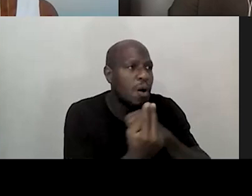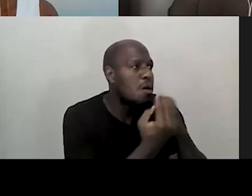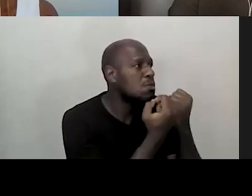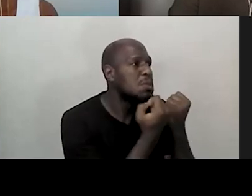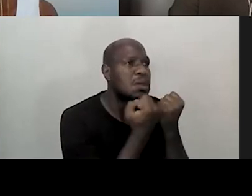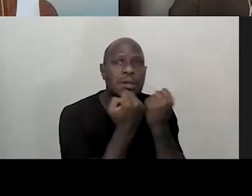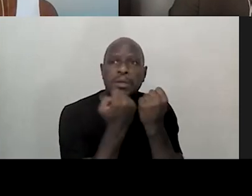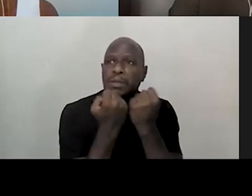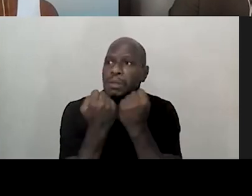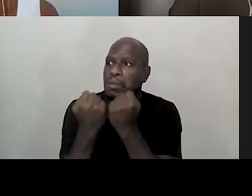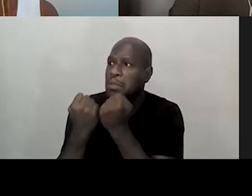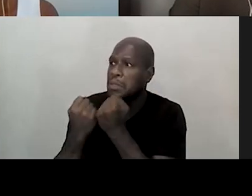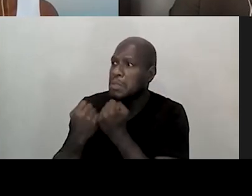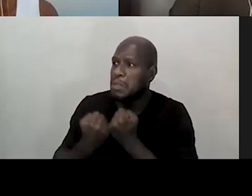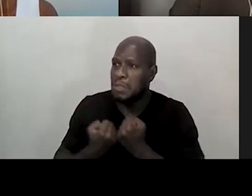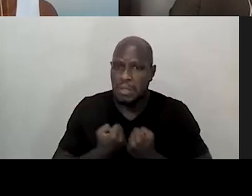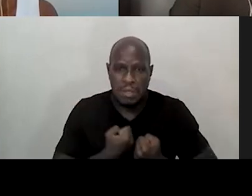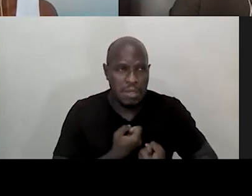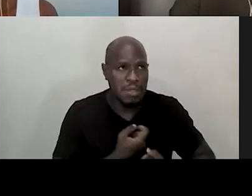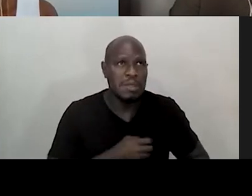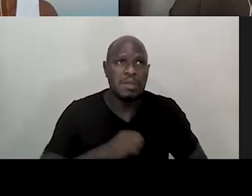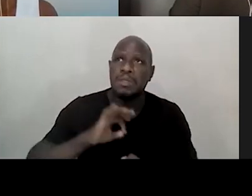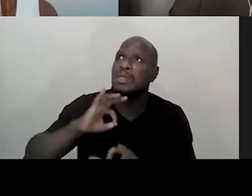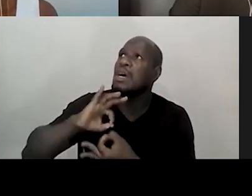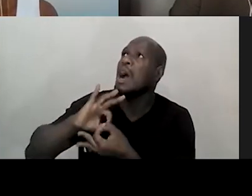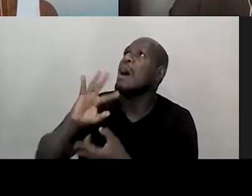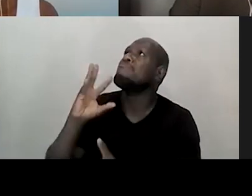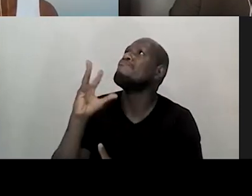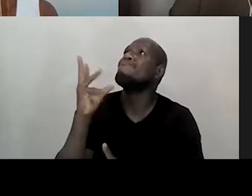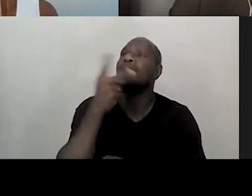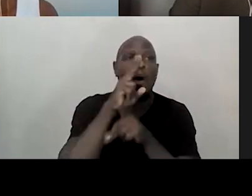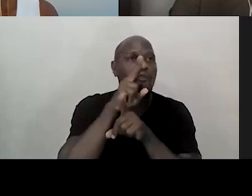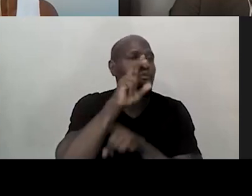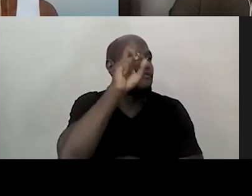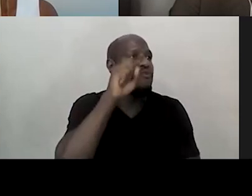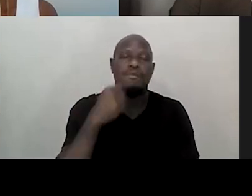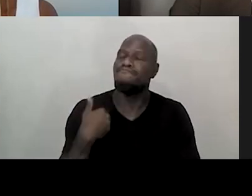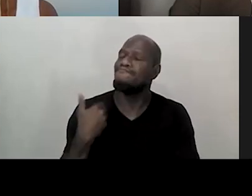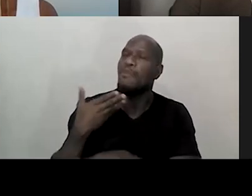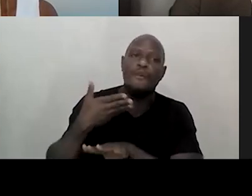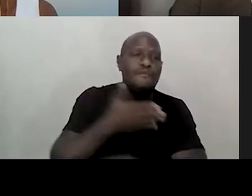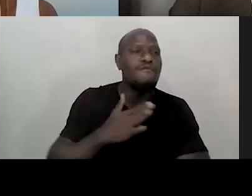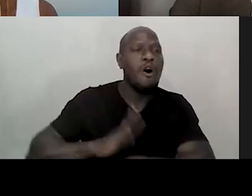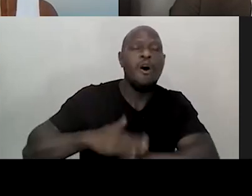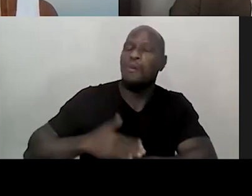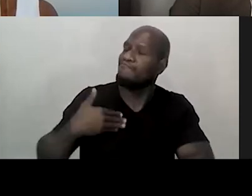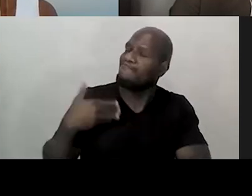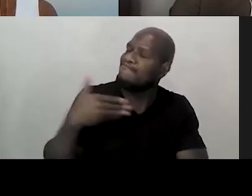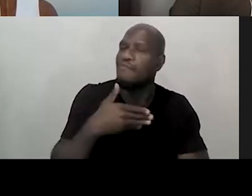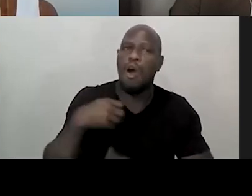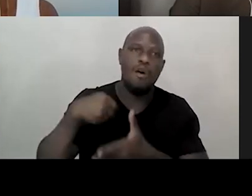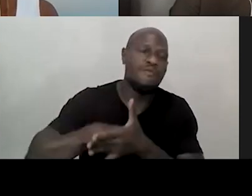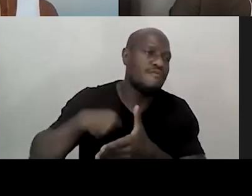Eu tenho uma espiritualidade muito forte e eu vou e eu sou... eu sou persistente